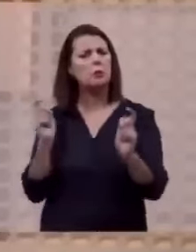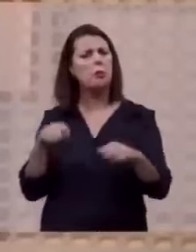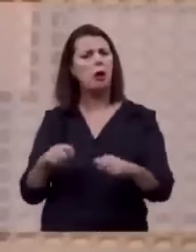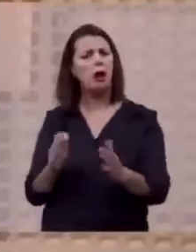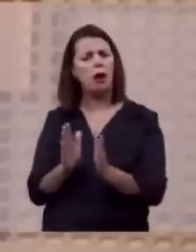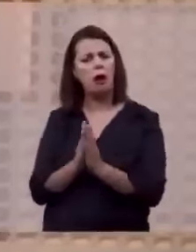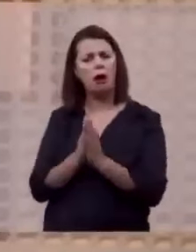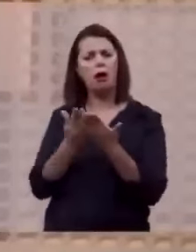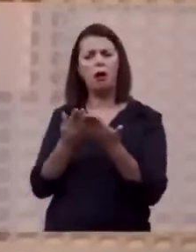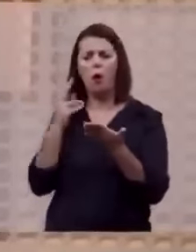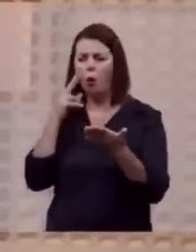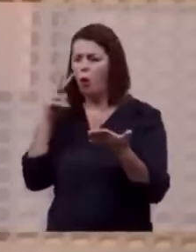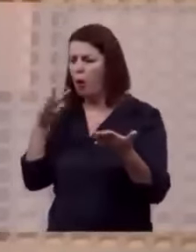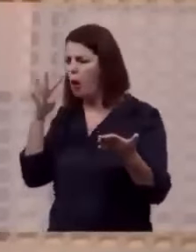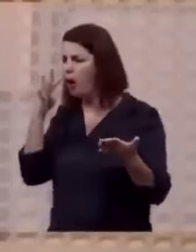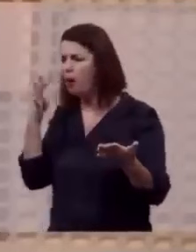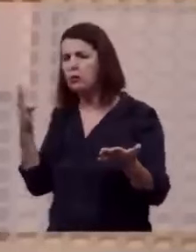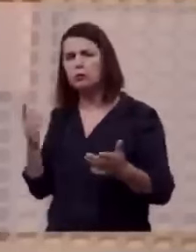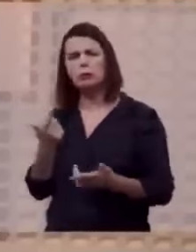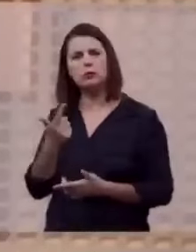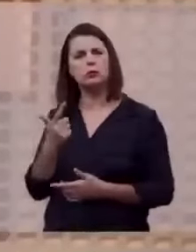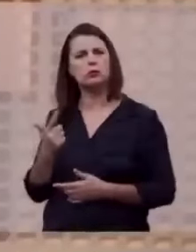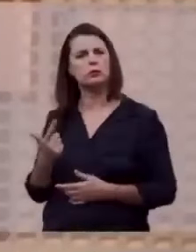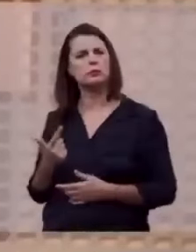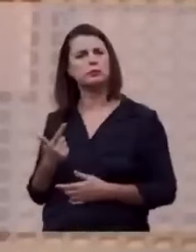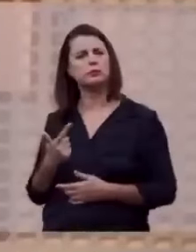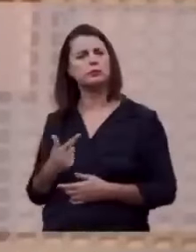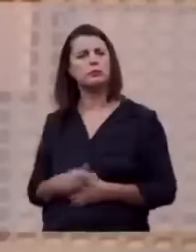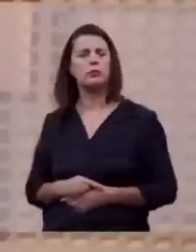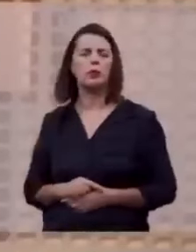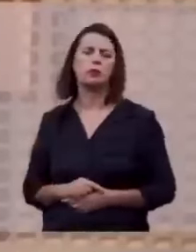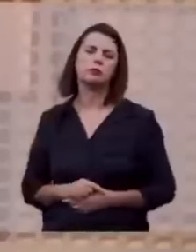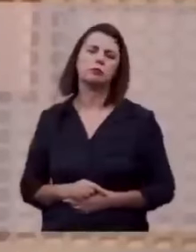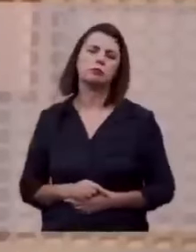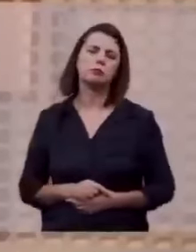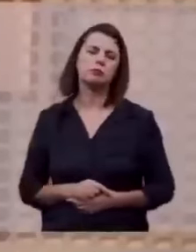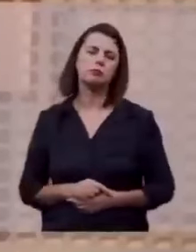selos, nem mesmo de lê-lo, de olhar para ele. Em outras palavras,